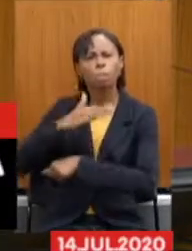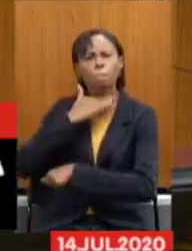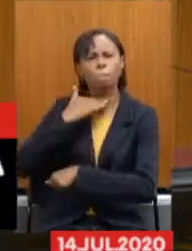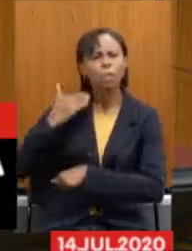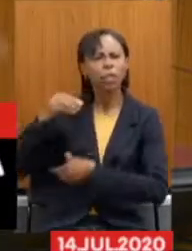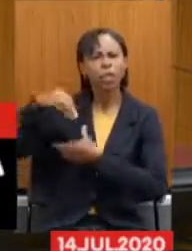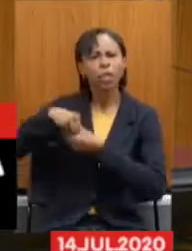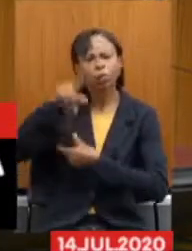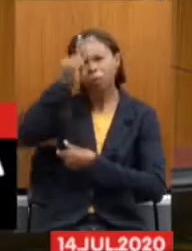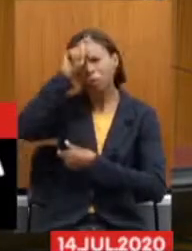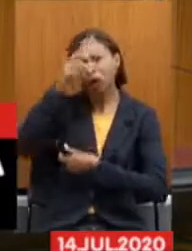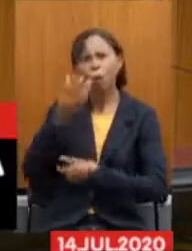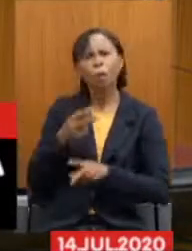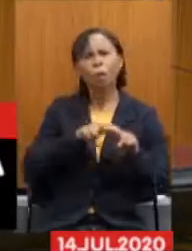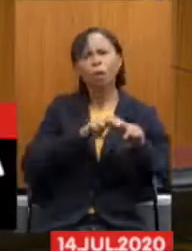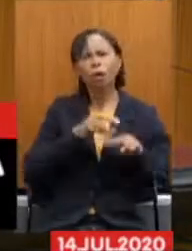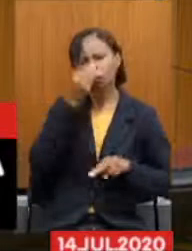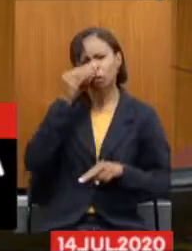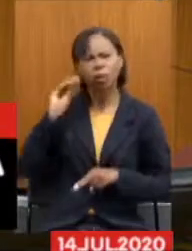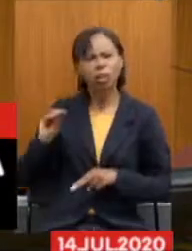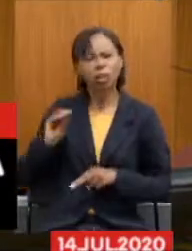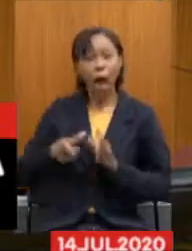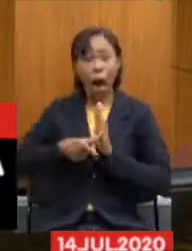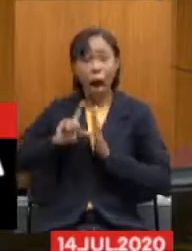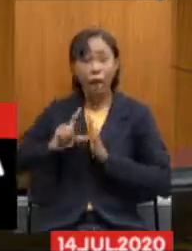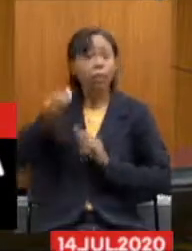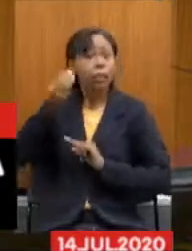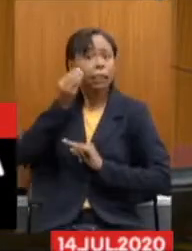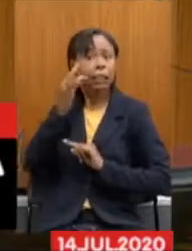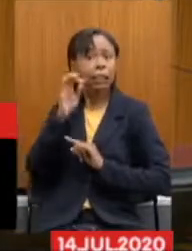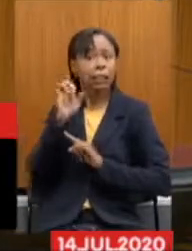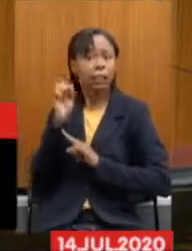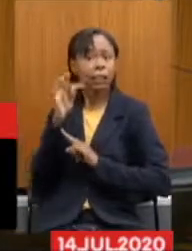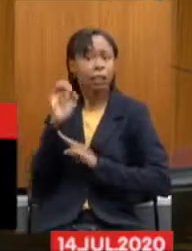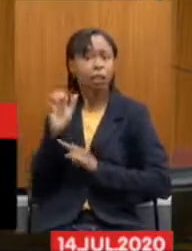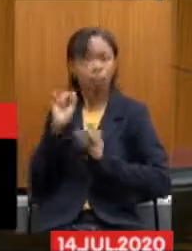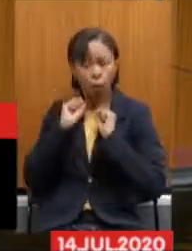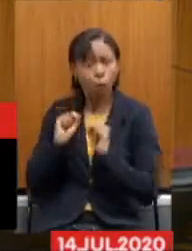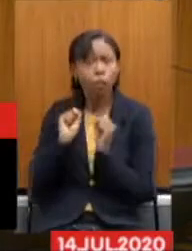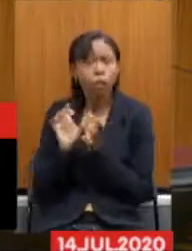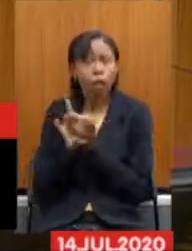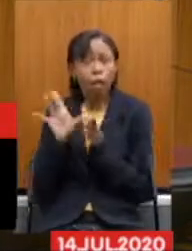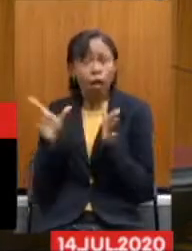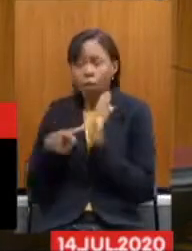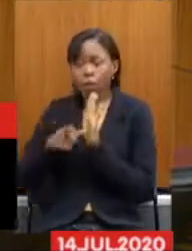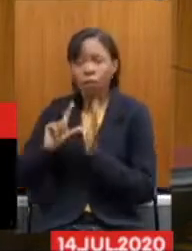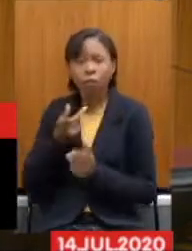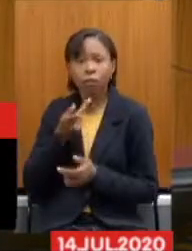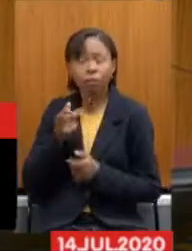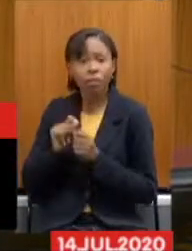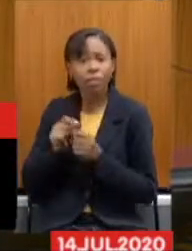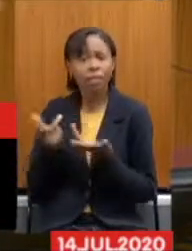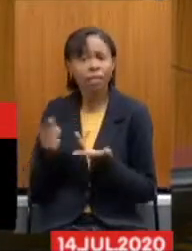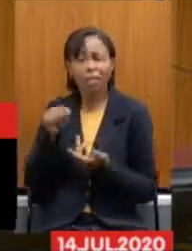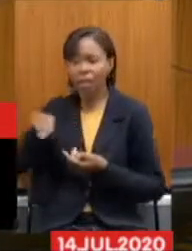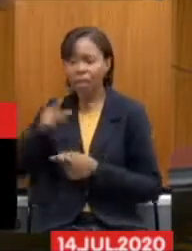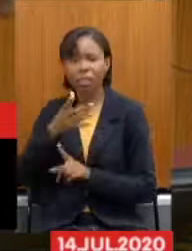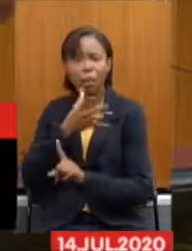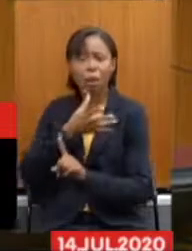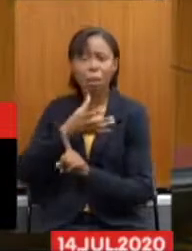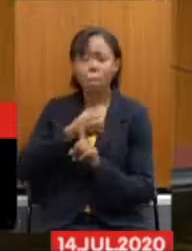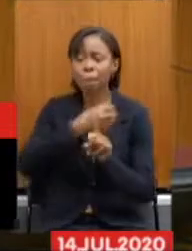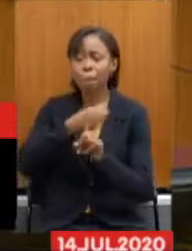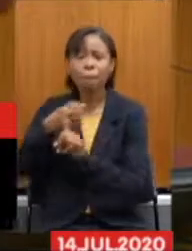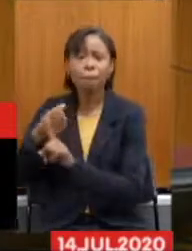que poderia ter sido feita a testagem antes nesses profissionais que acabaram contaminando os pacientes? Não poderiam estar